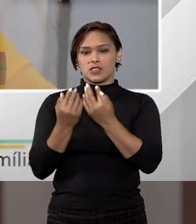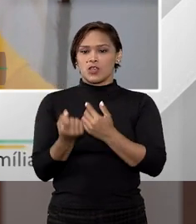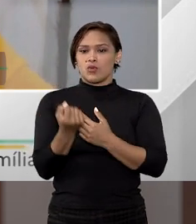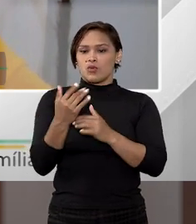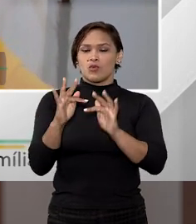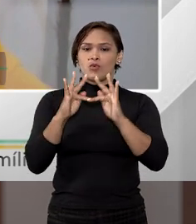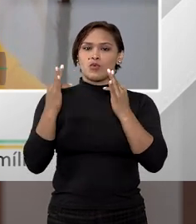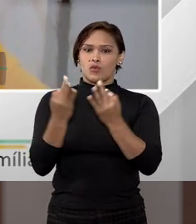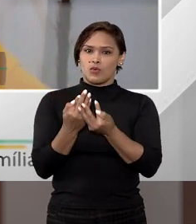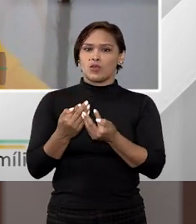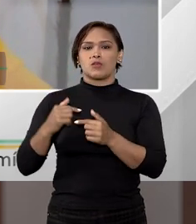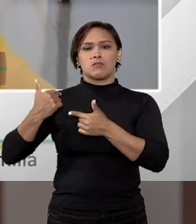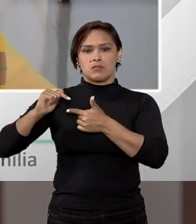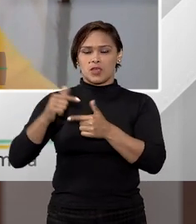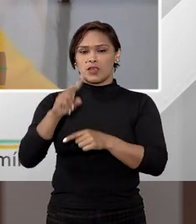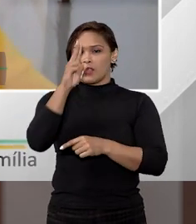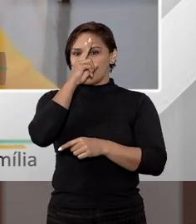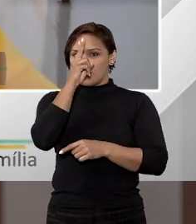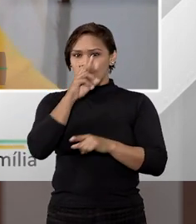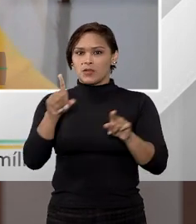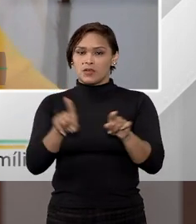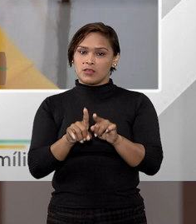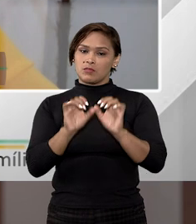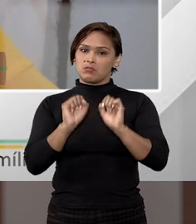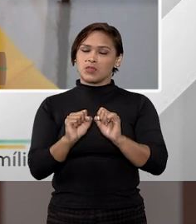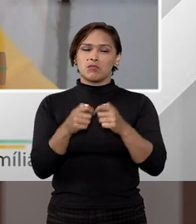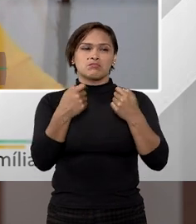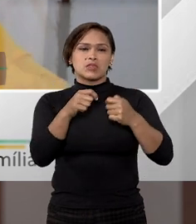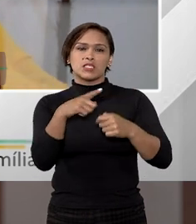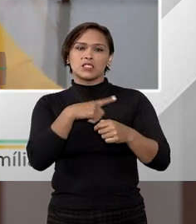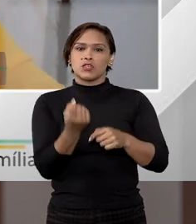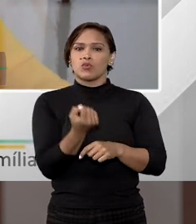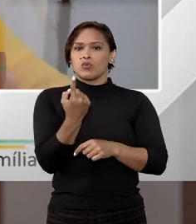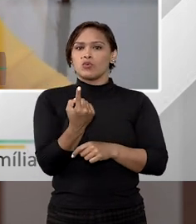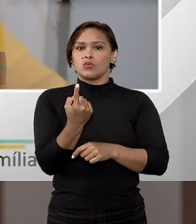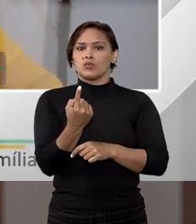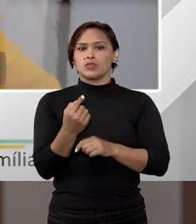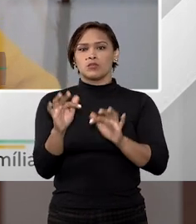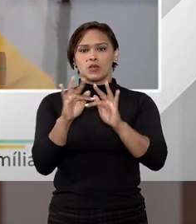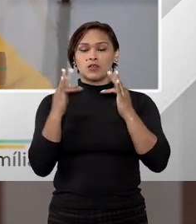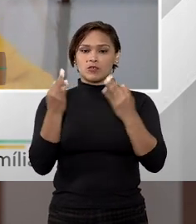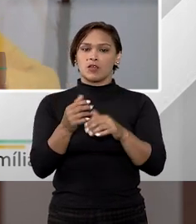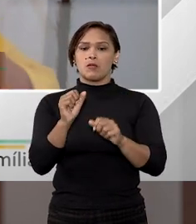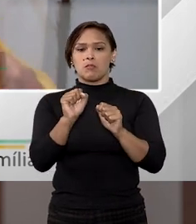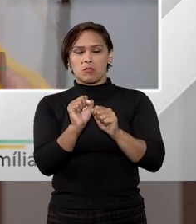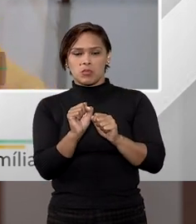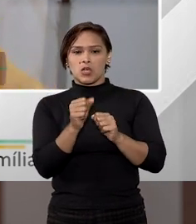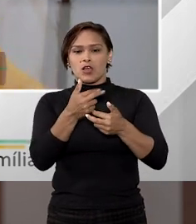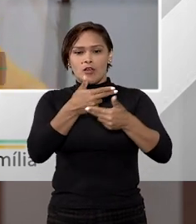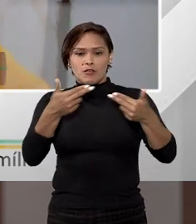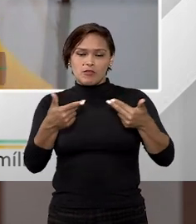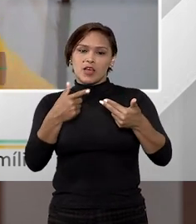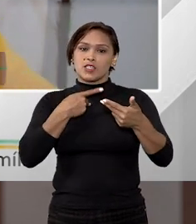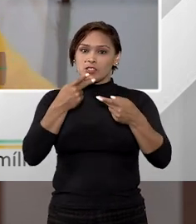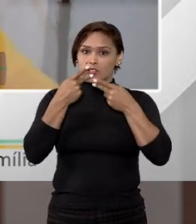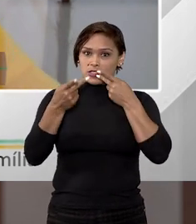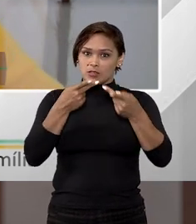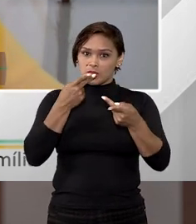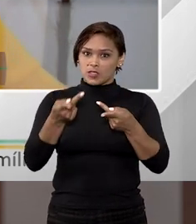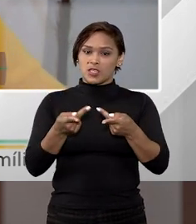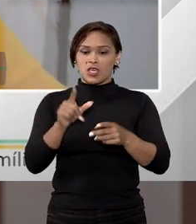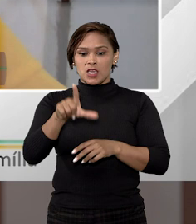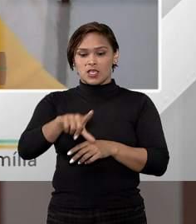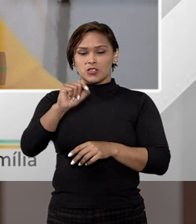único bem de família. E lembrando também que você não precisa ter um único bem para ser de família, você pode ter vários bens, como nós já comentamos,